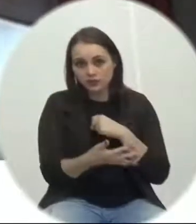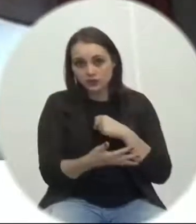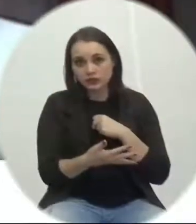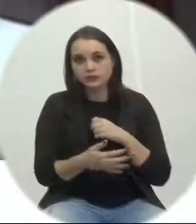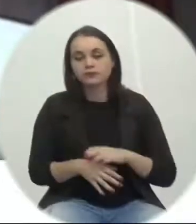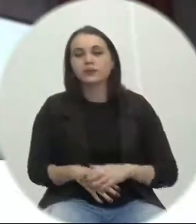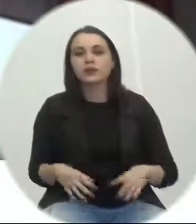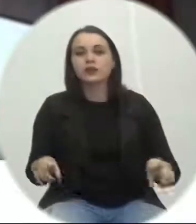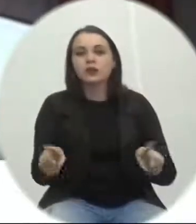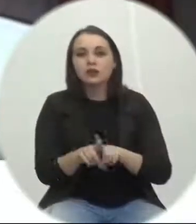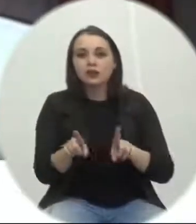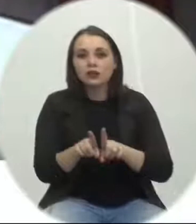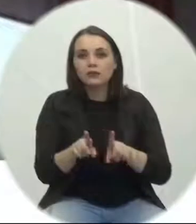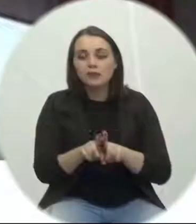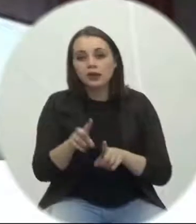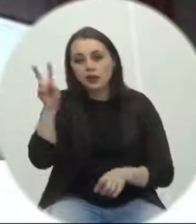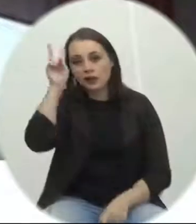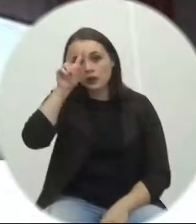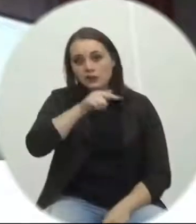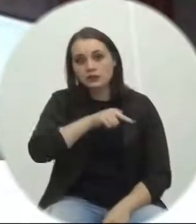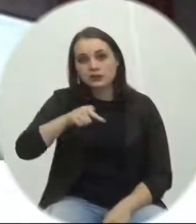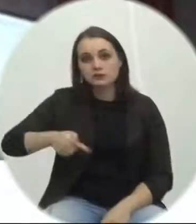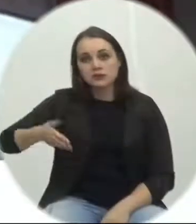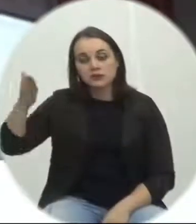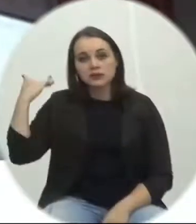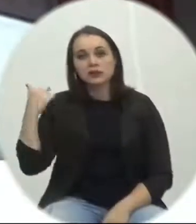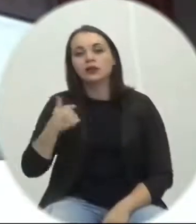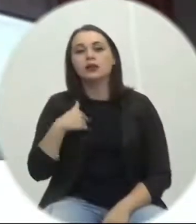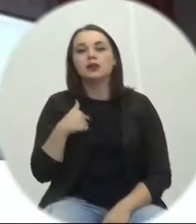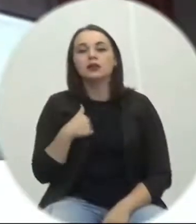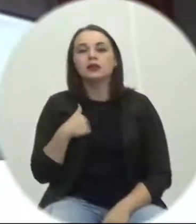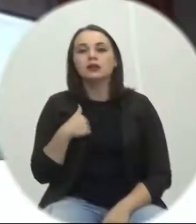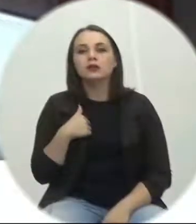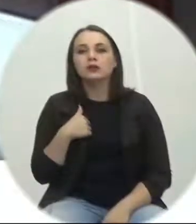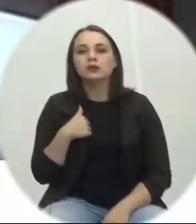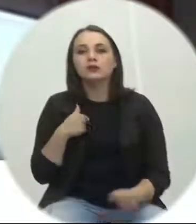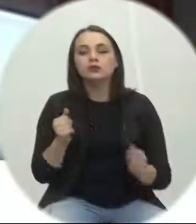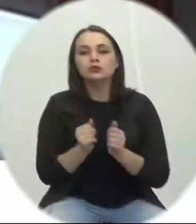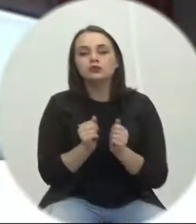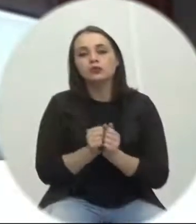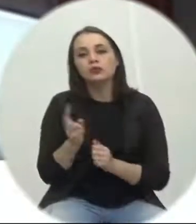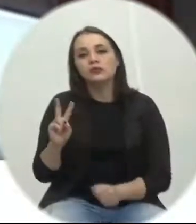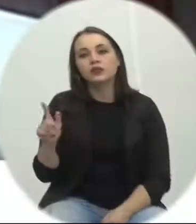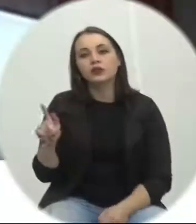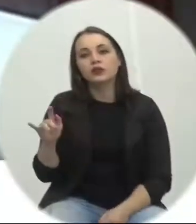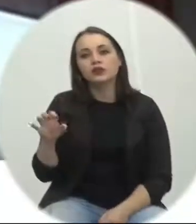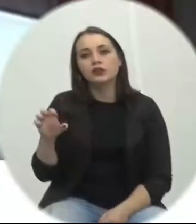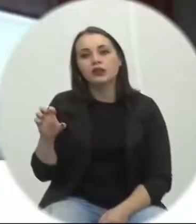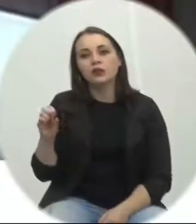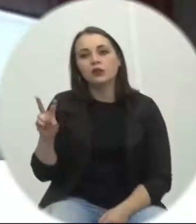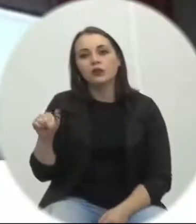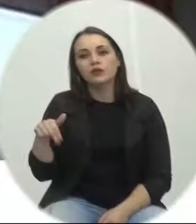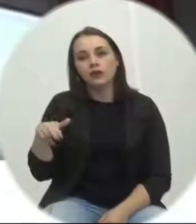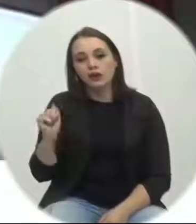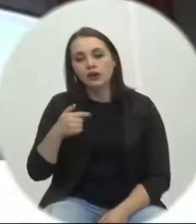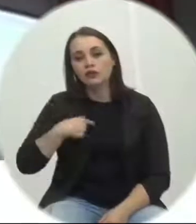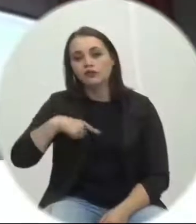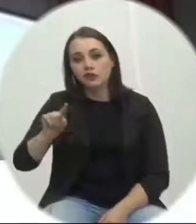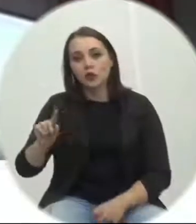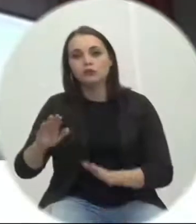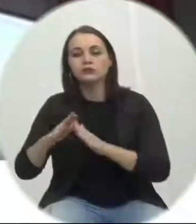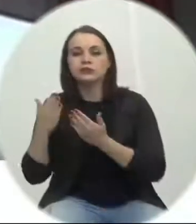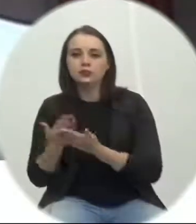Também visitamos, na semana passada, eu e a vereadora Giovanna, algumas escolas, e